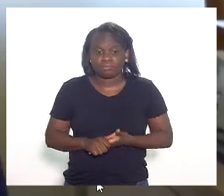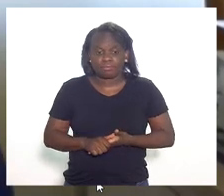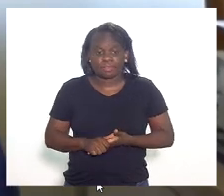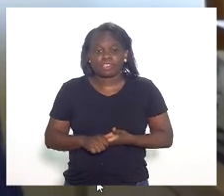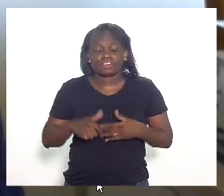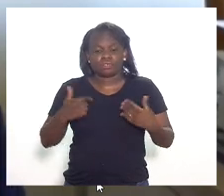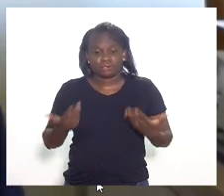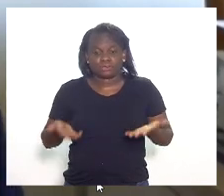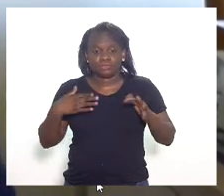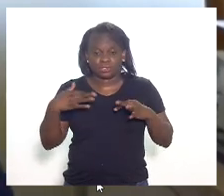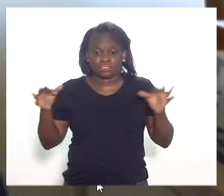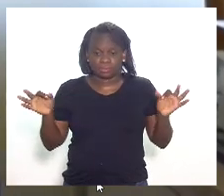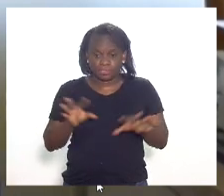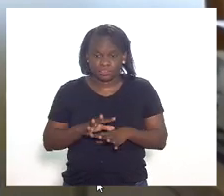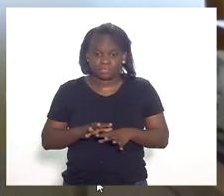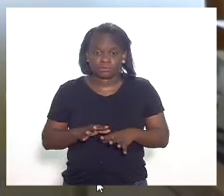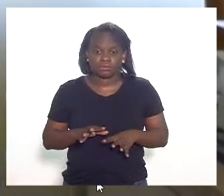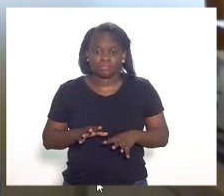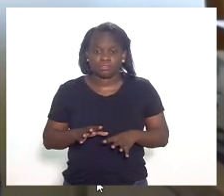Então, eu vou encerrar